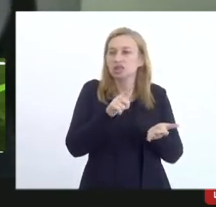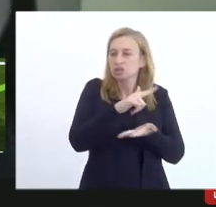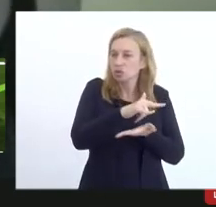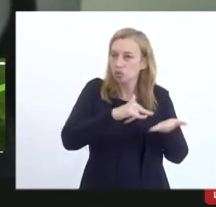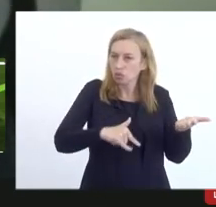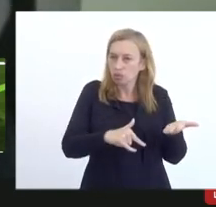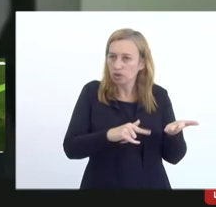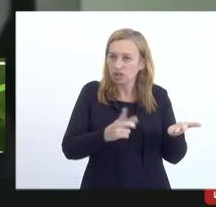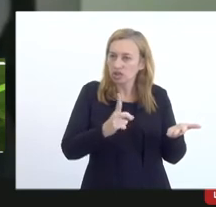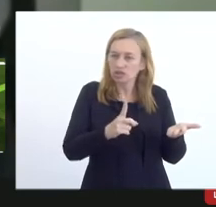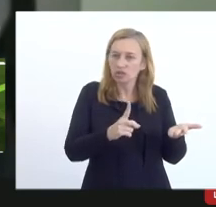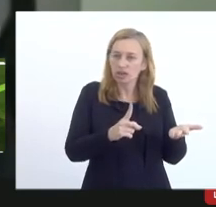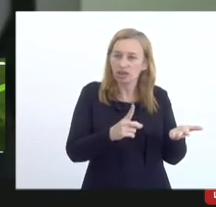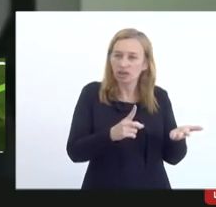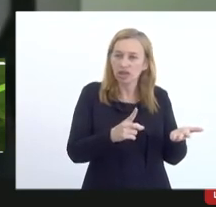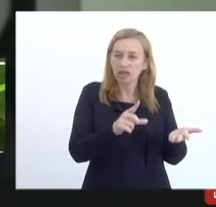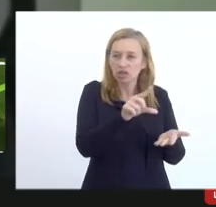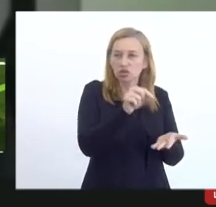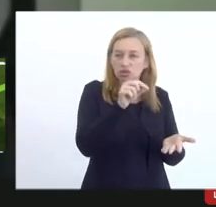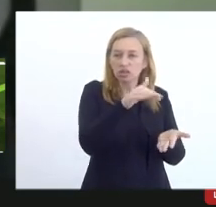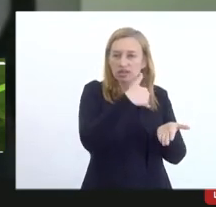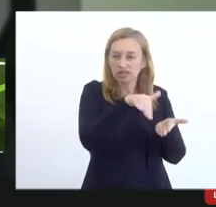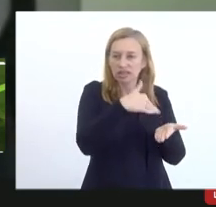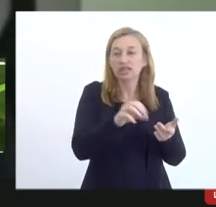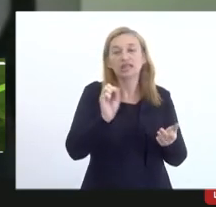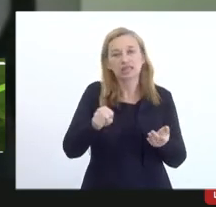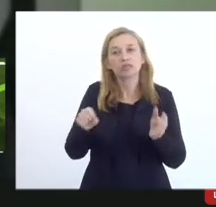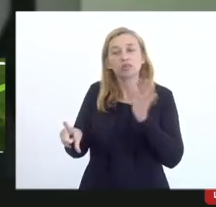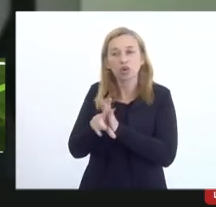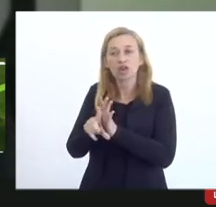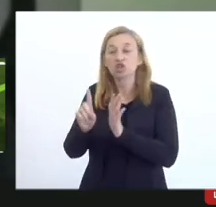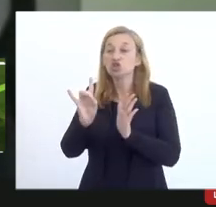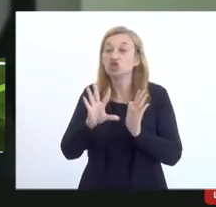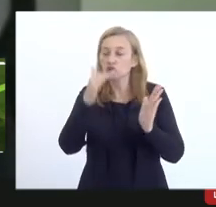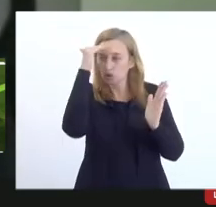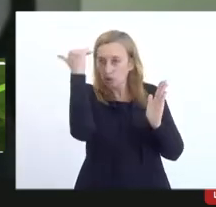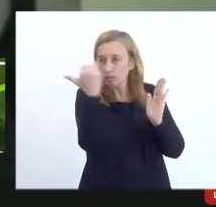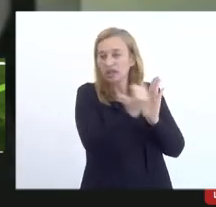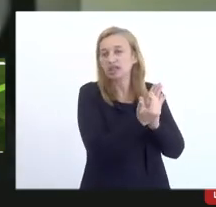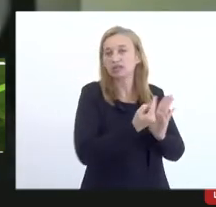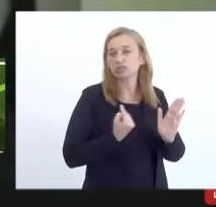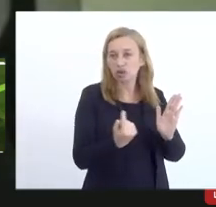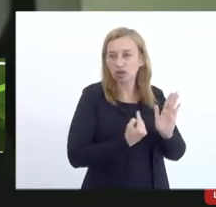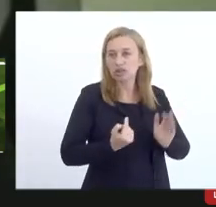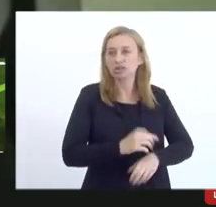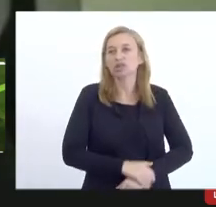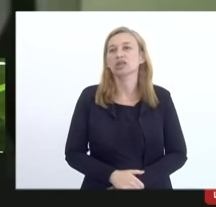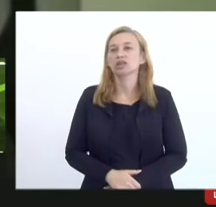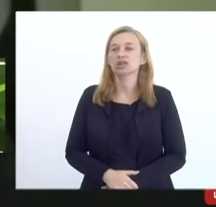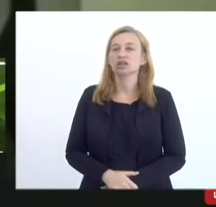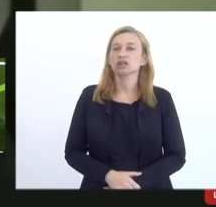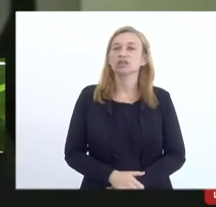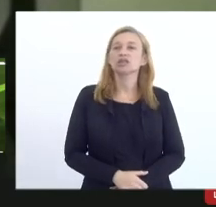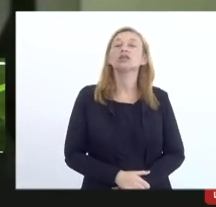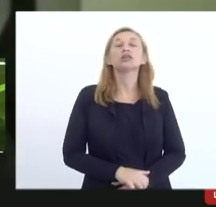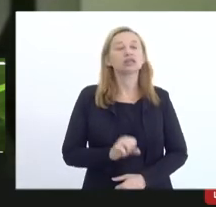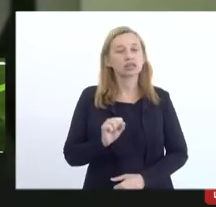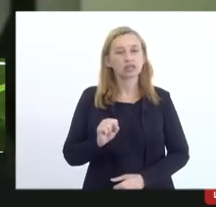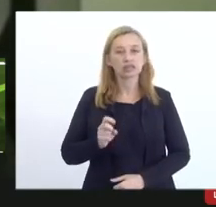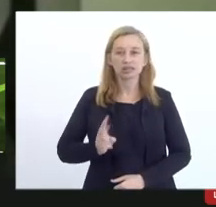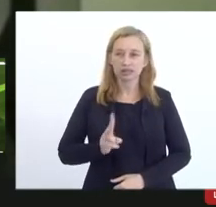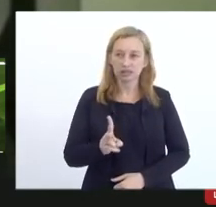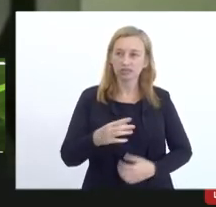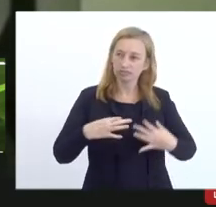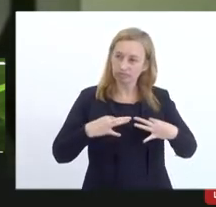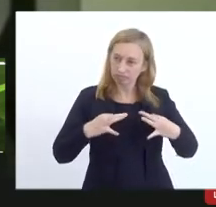definidas pela secretaria, são definidas por lei, mas só cumprimos, tá? Mas a gente sempre vai estar